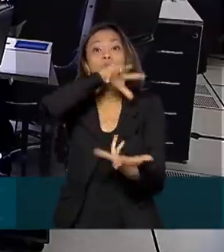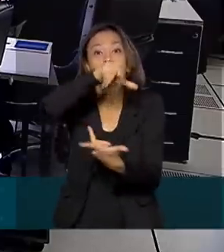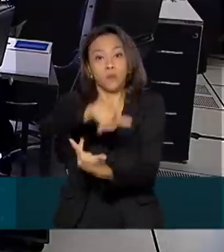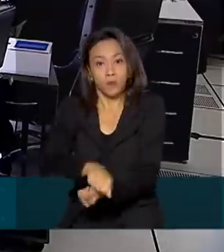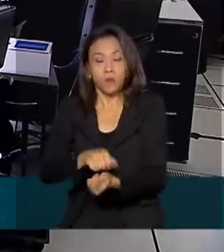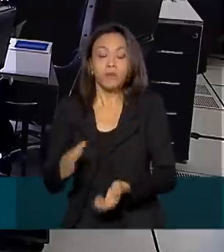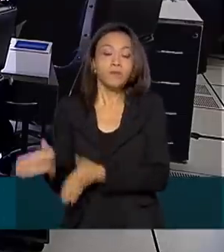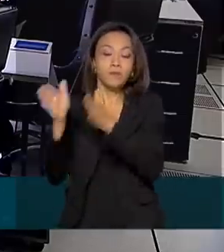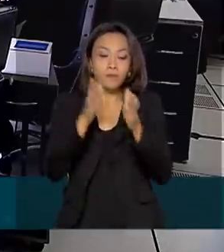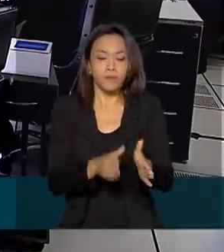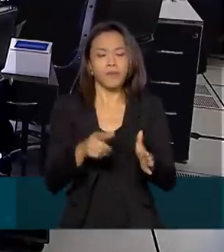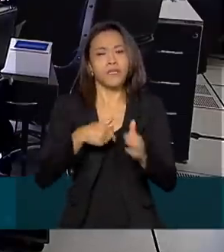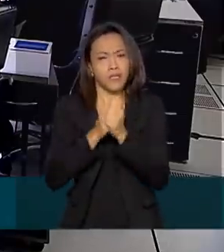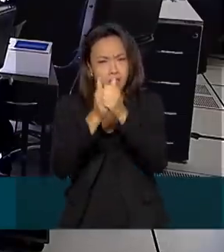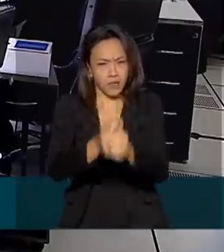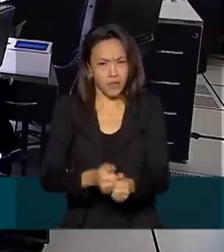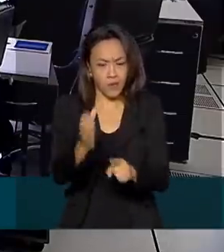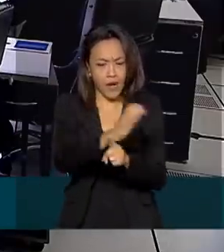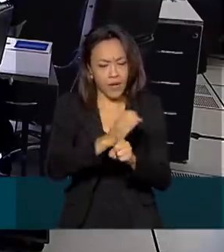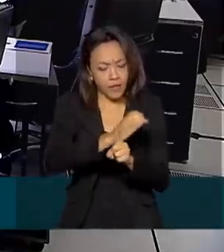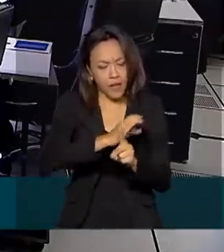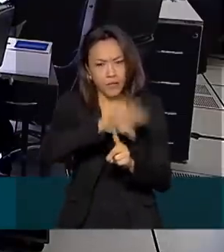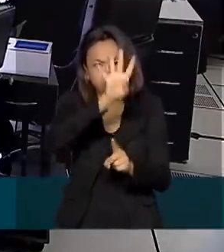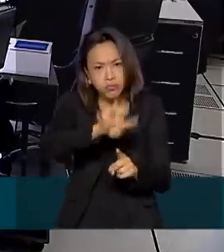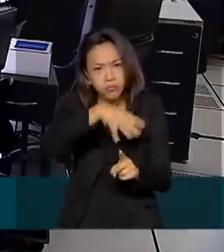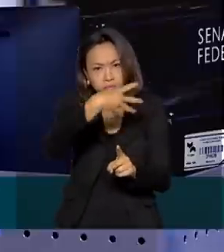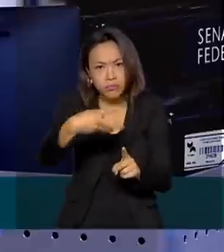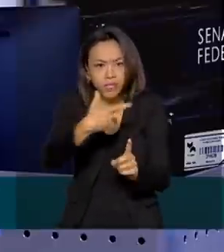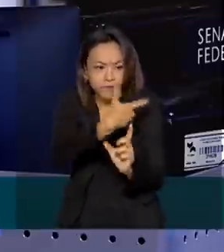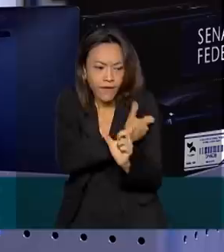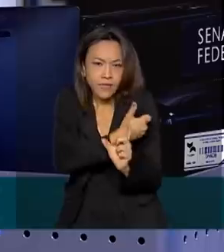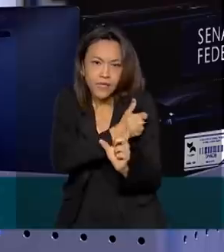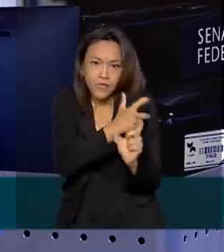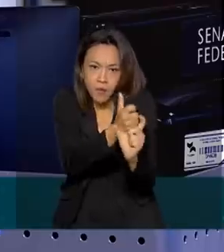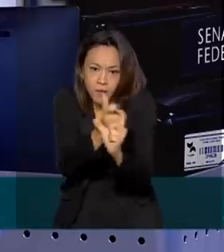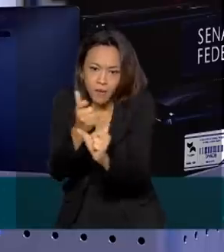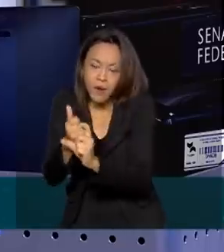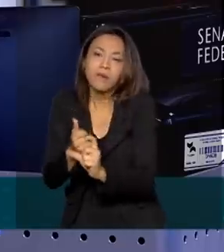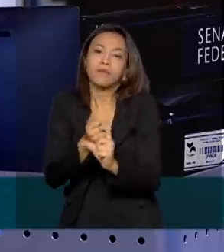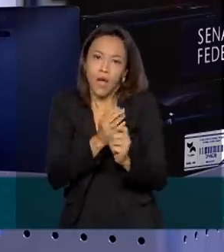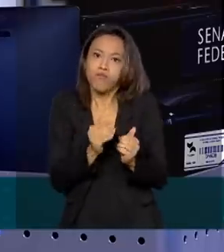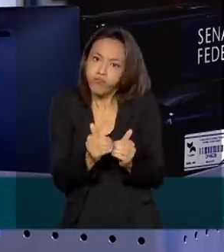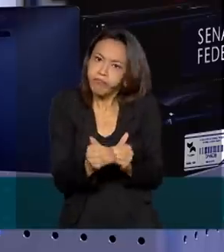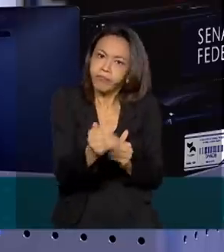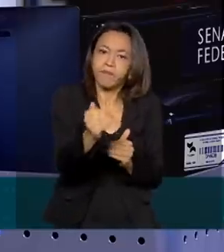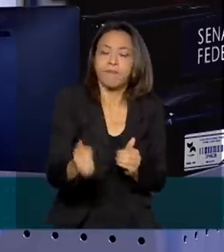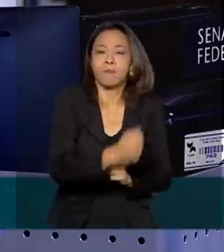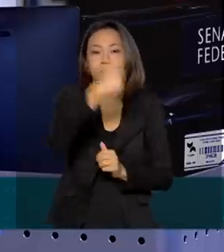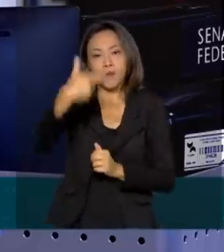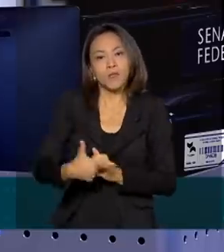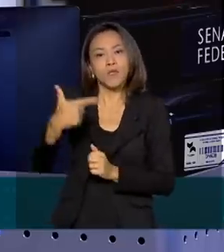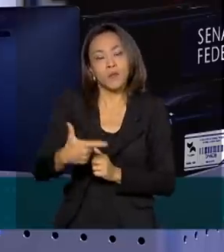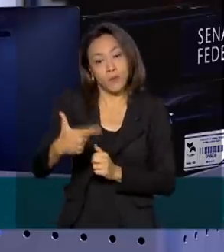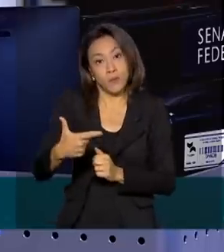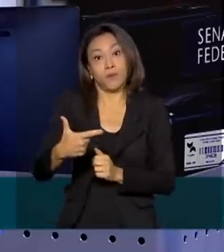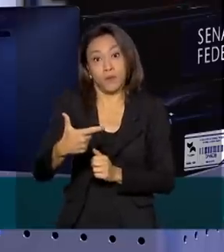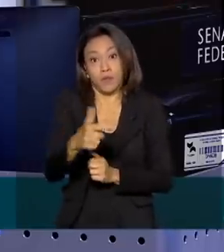ministro, o cronograma de vacinação está avançando. E a partir do segundo semestre, o Brasil deve se tornar